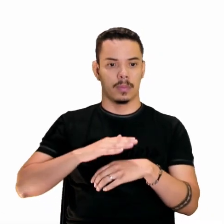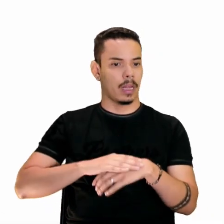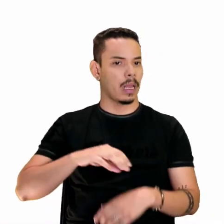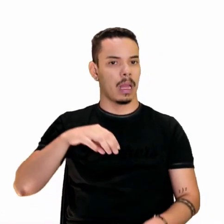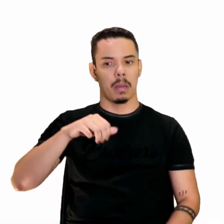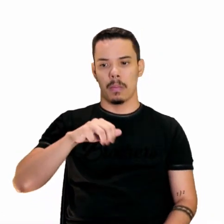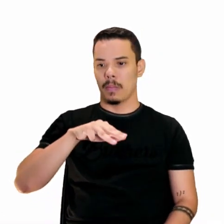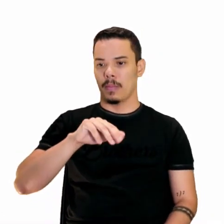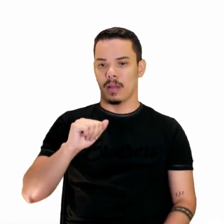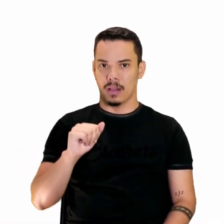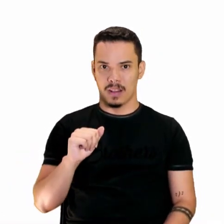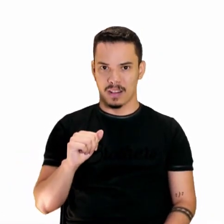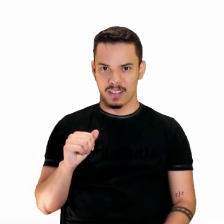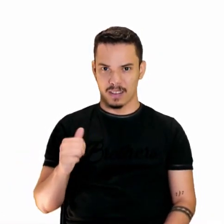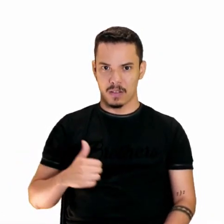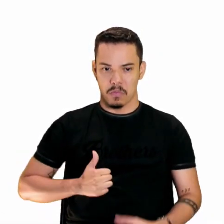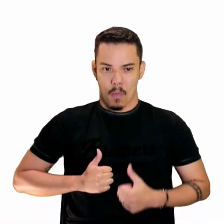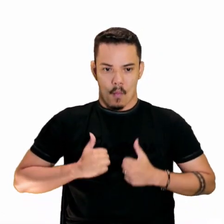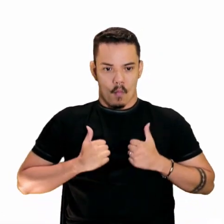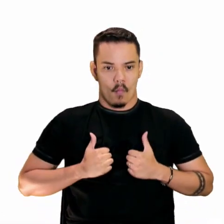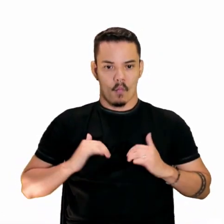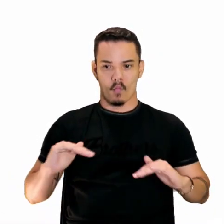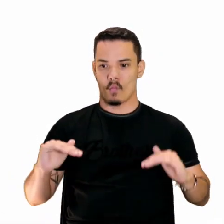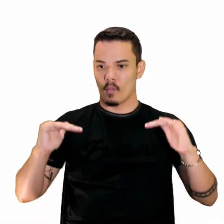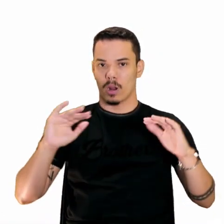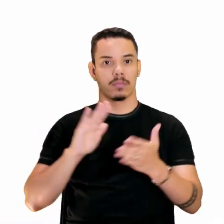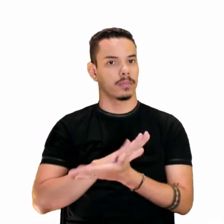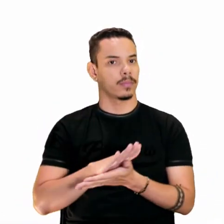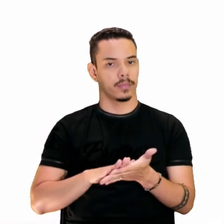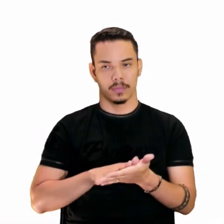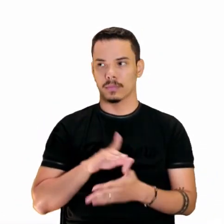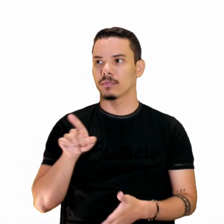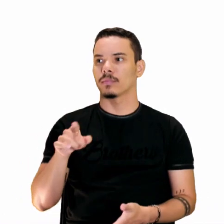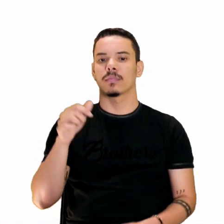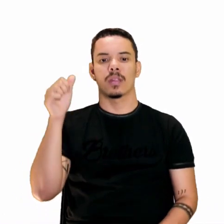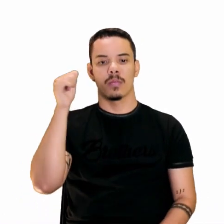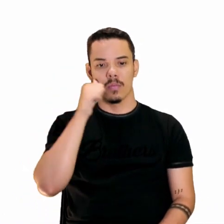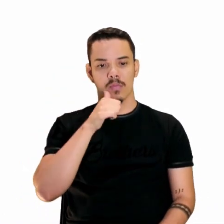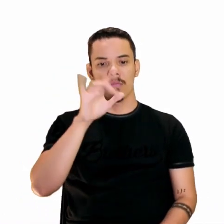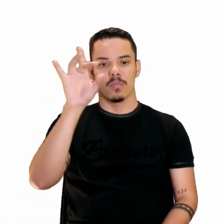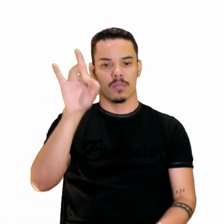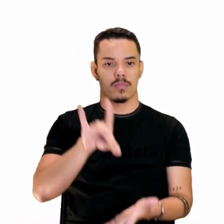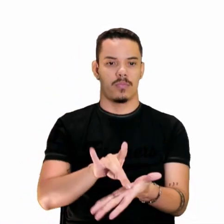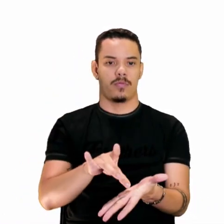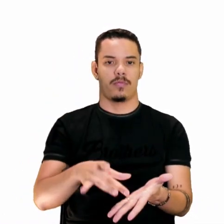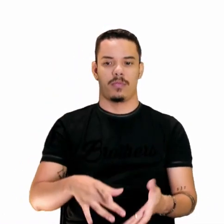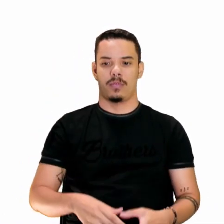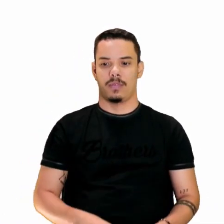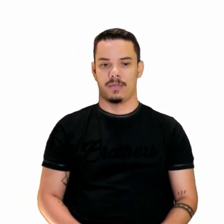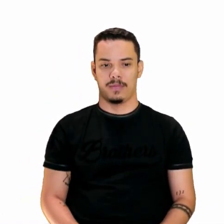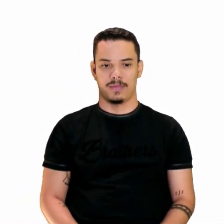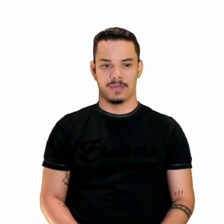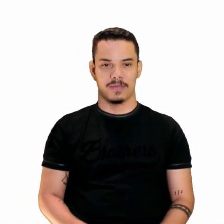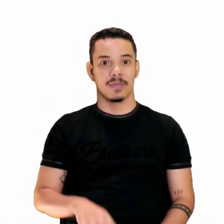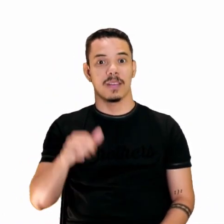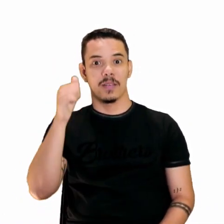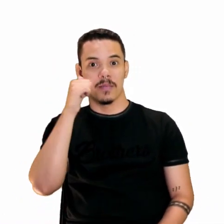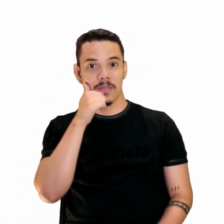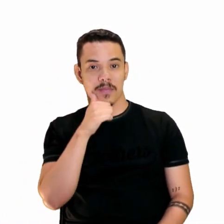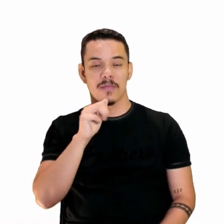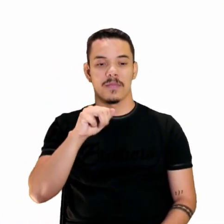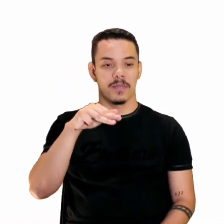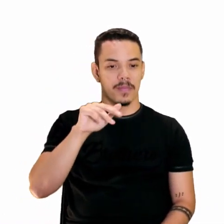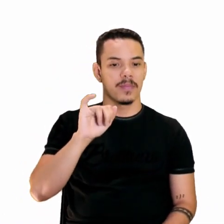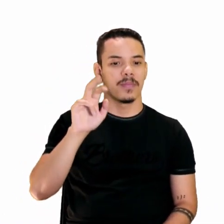tinha menor vaidade. Amélia, que era mulher de verdade. Amélia, que era